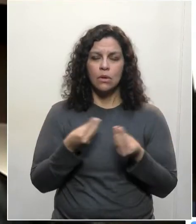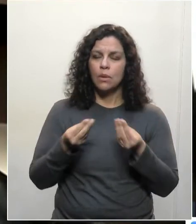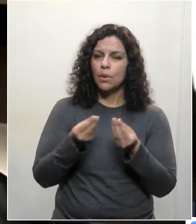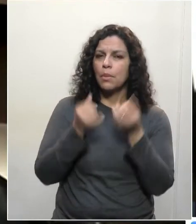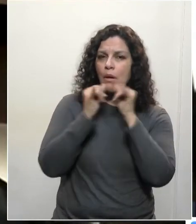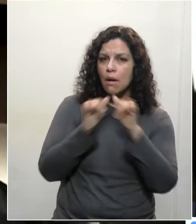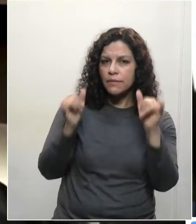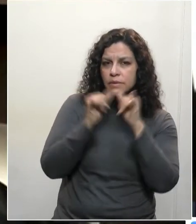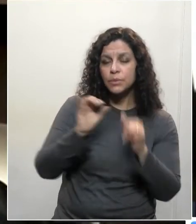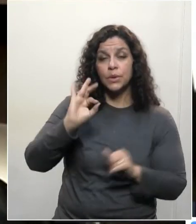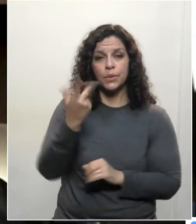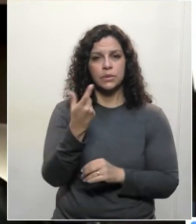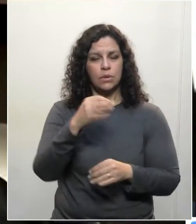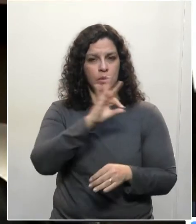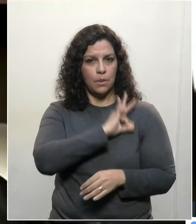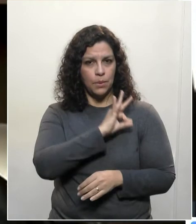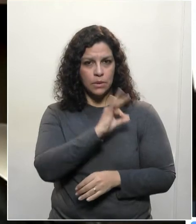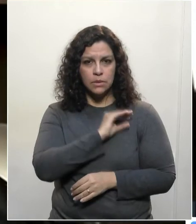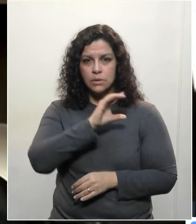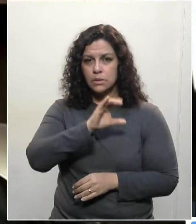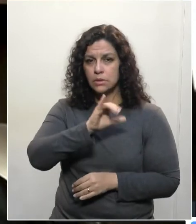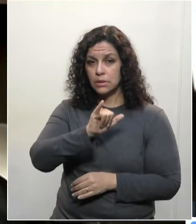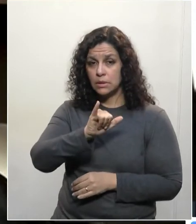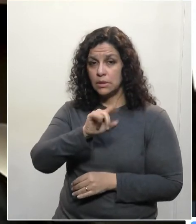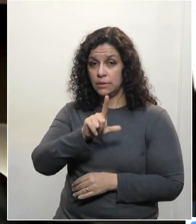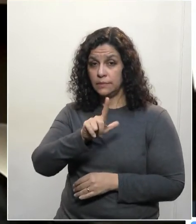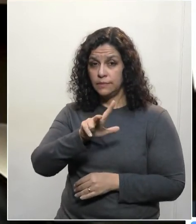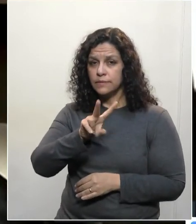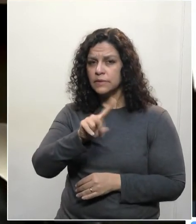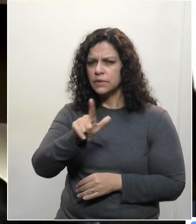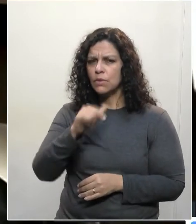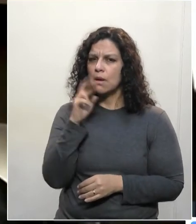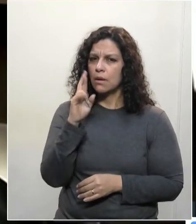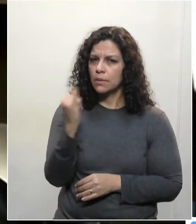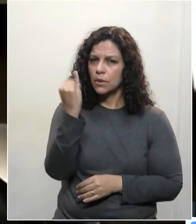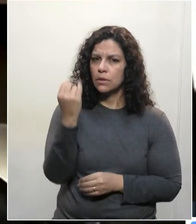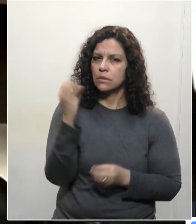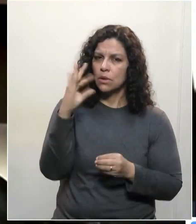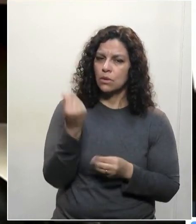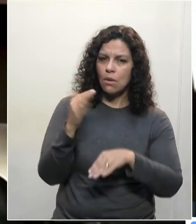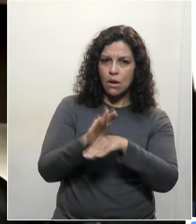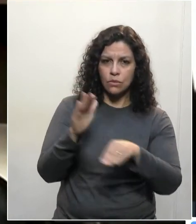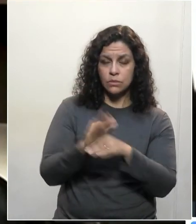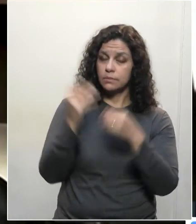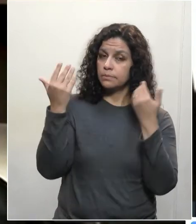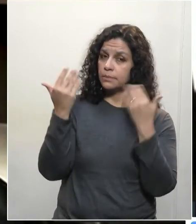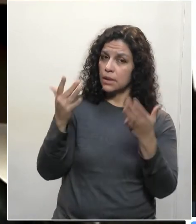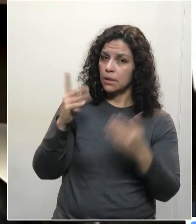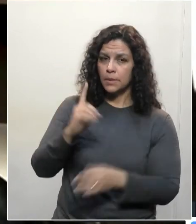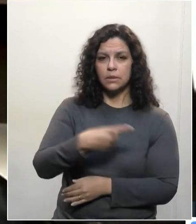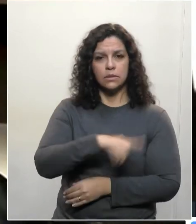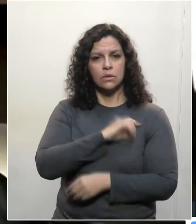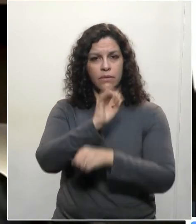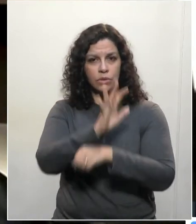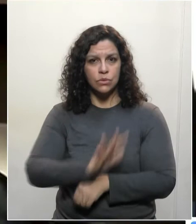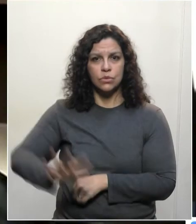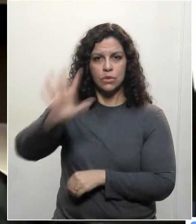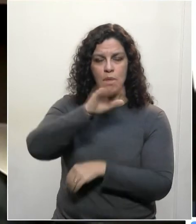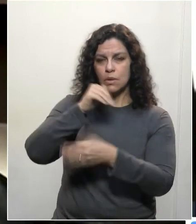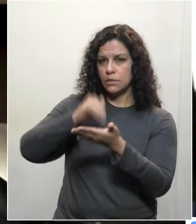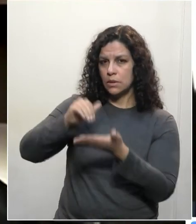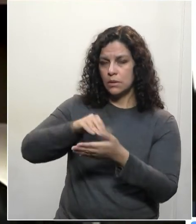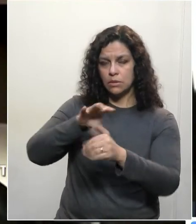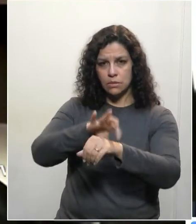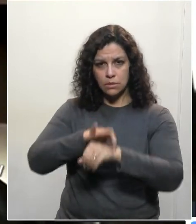essas notícias importantes com relação à nossa Polícia Civil. Parabéns ao delegado-geral, ao secretário de